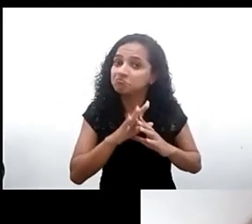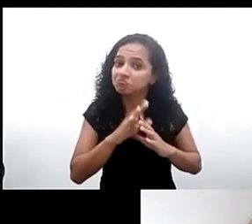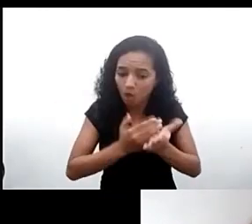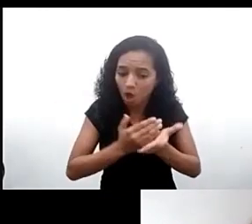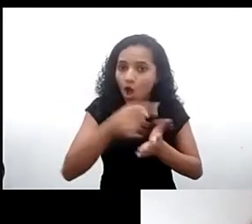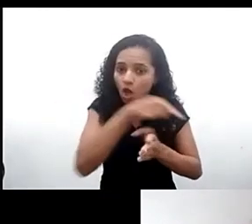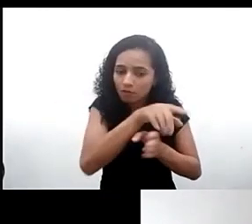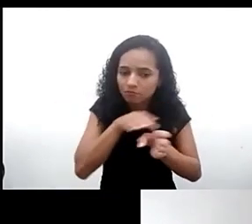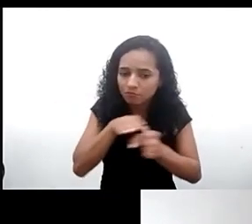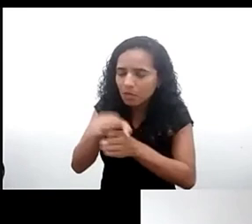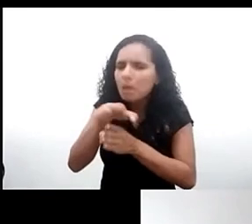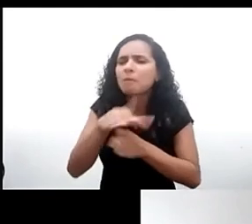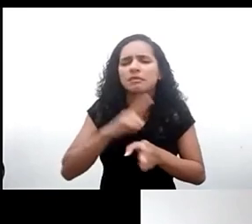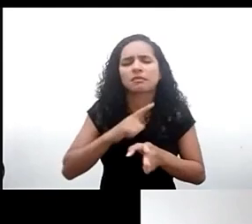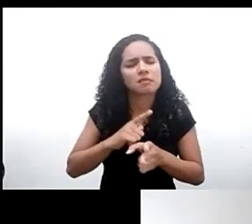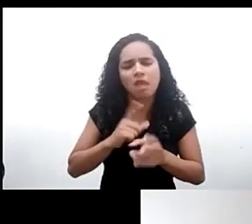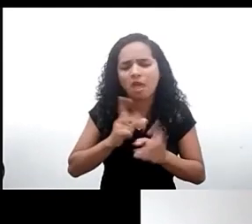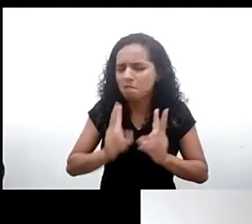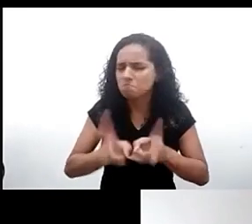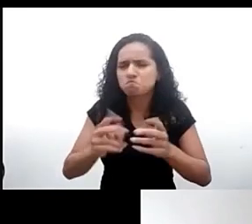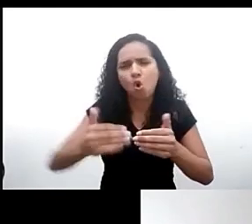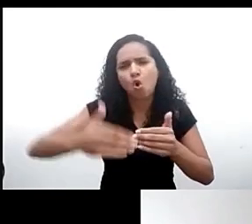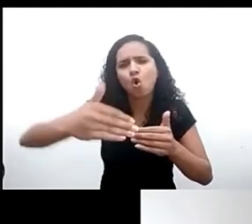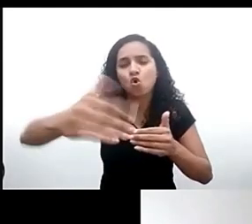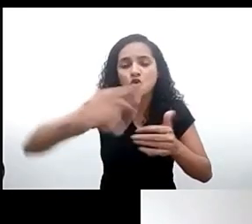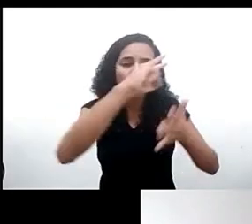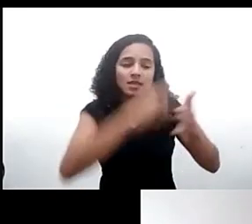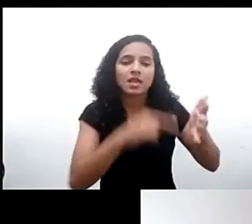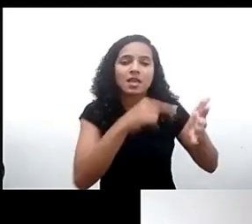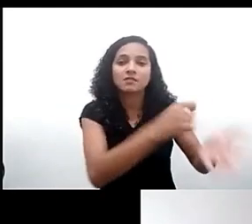muito pela frente e agora temos esse instrumento muito obrigada